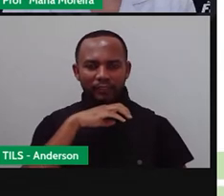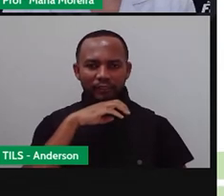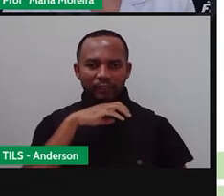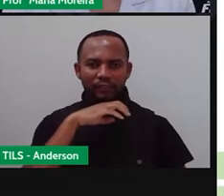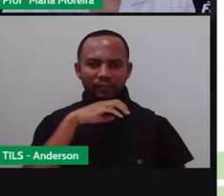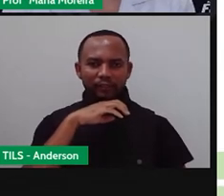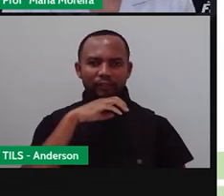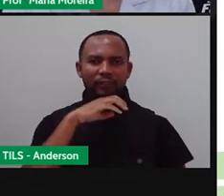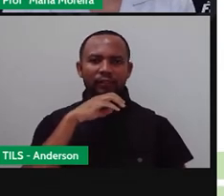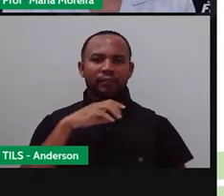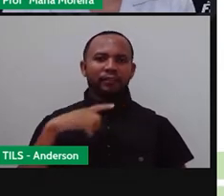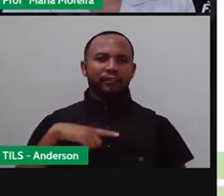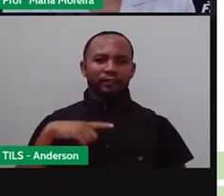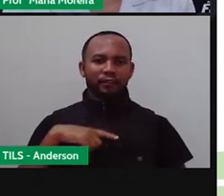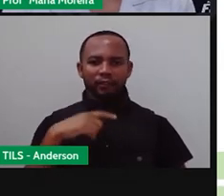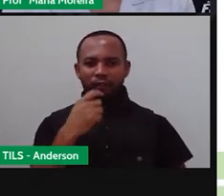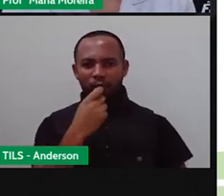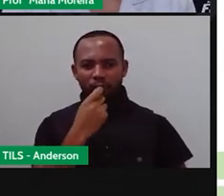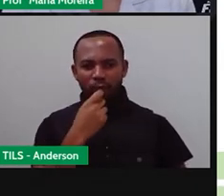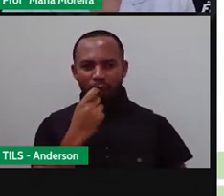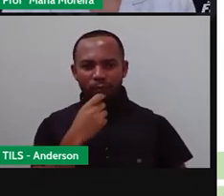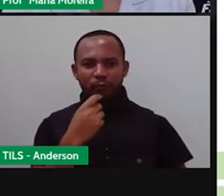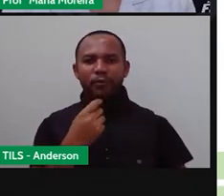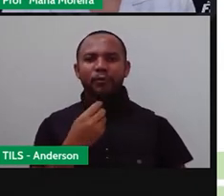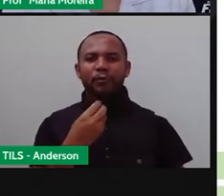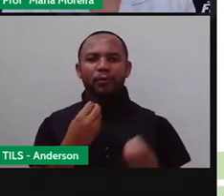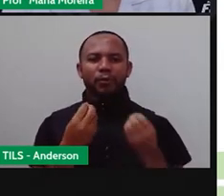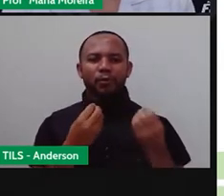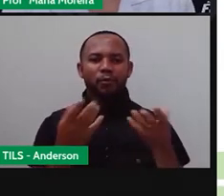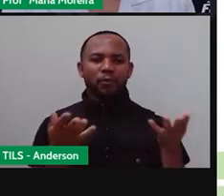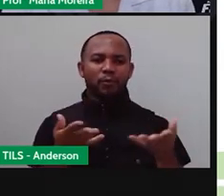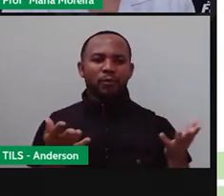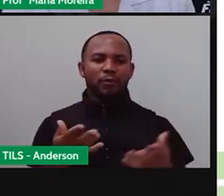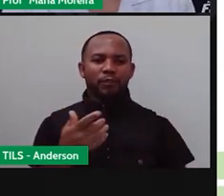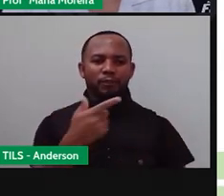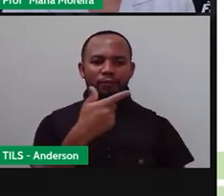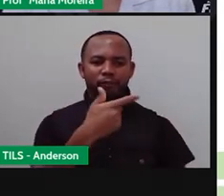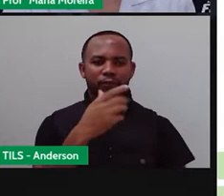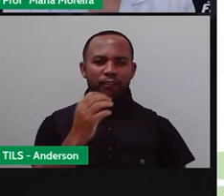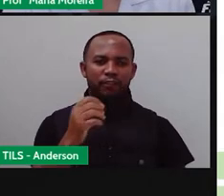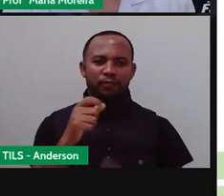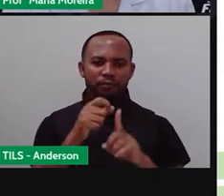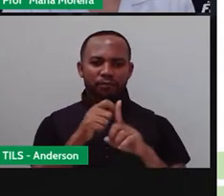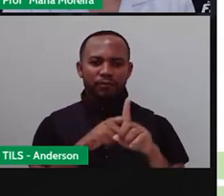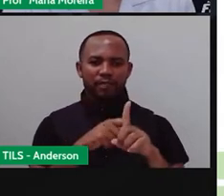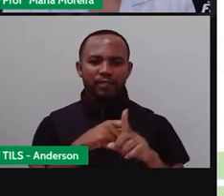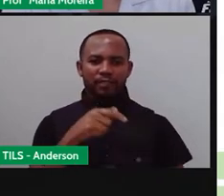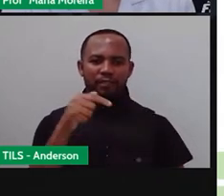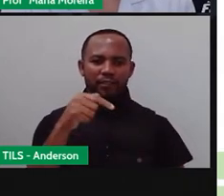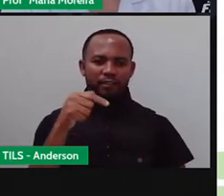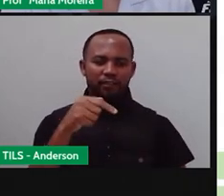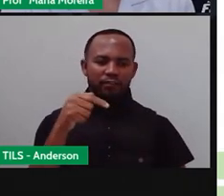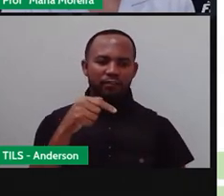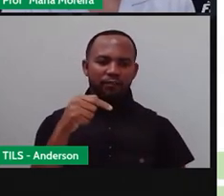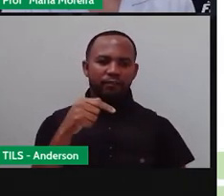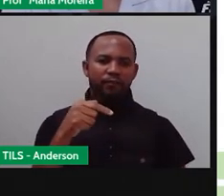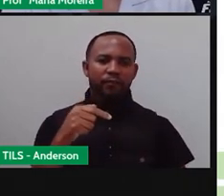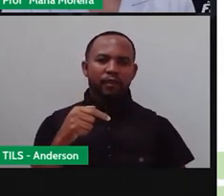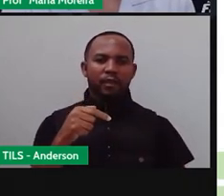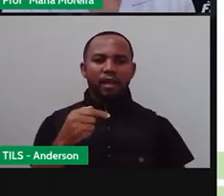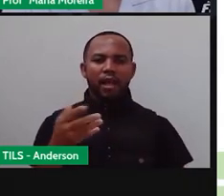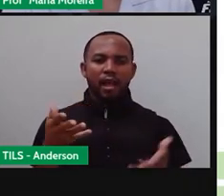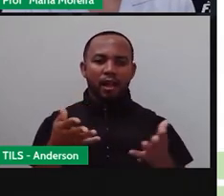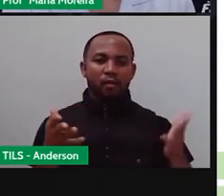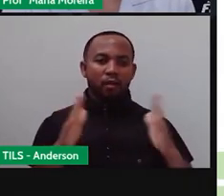135, hoje, né? Dia 20 do mês 7 de 2021. Nossa área de